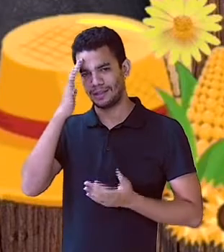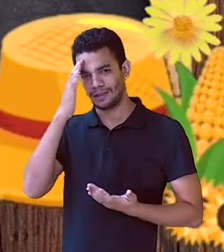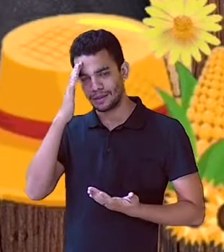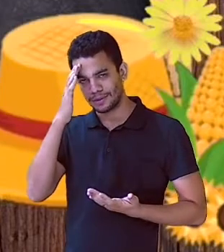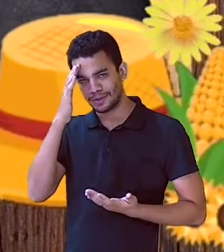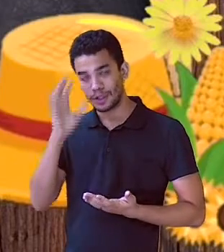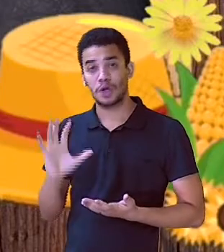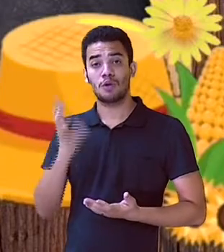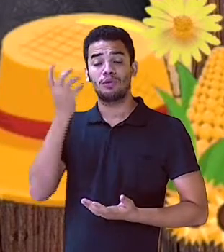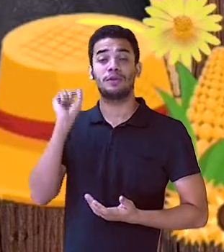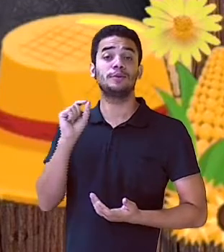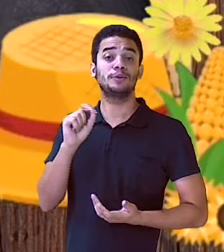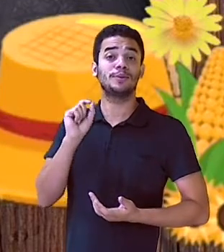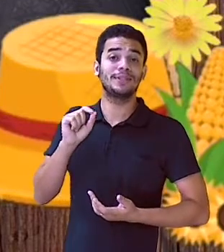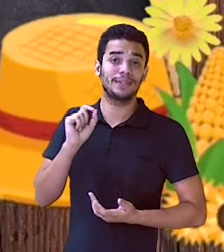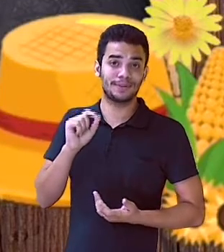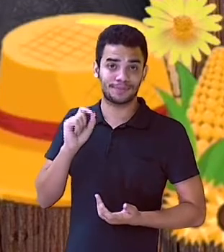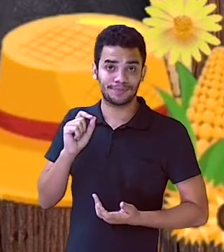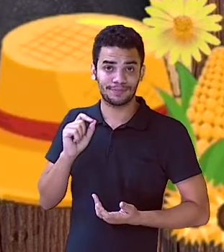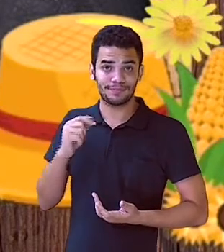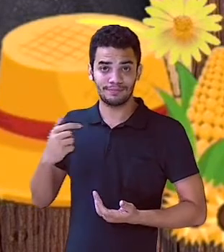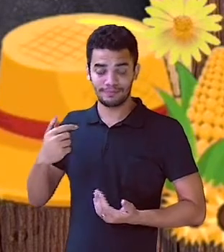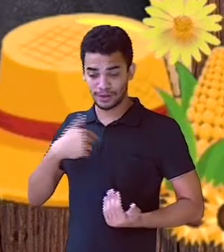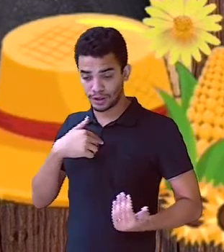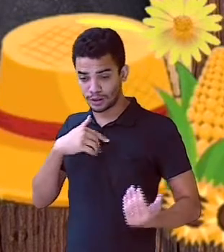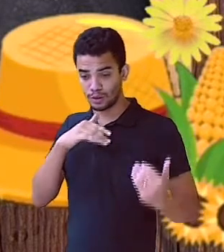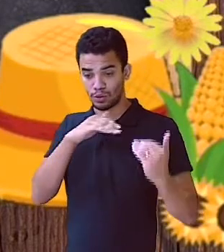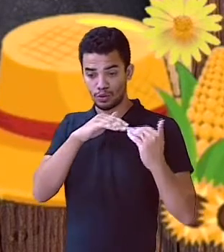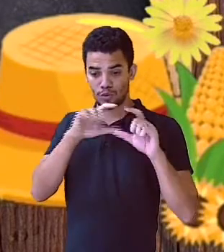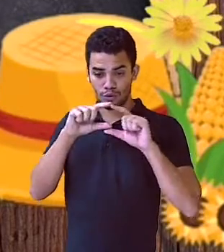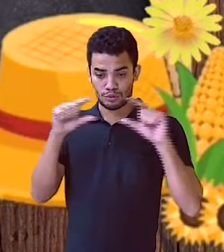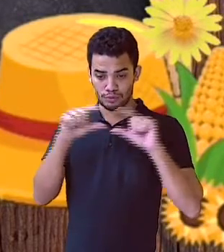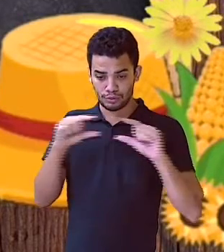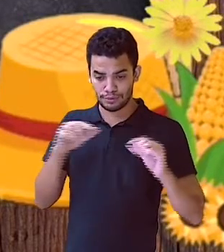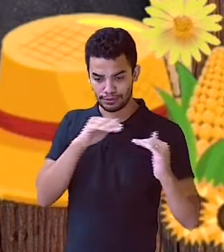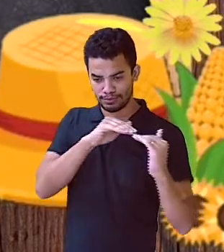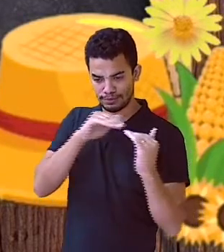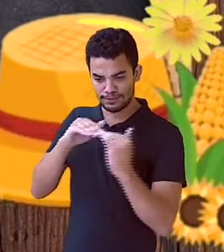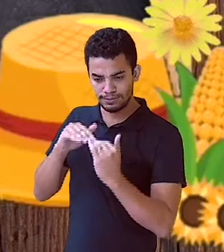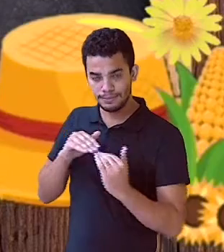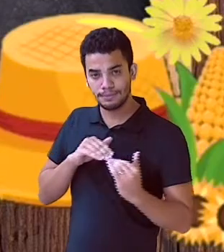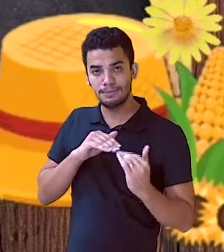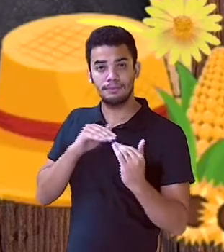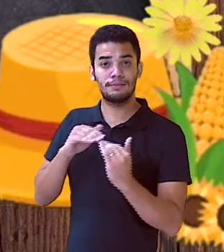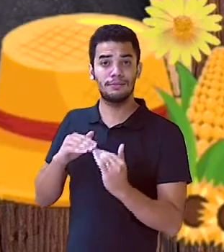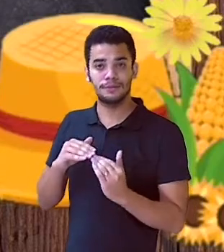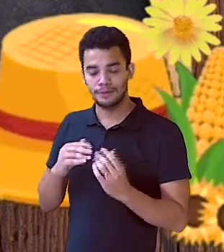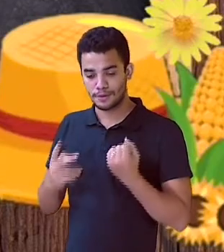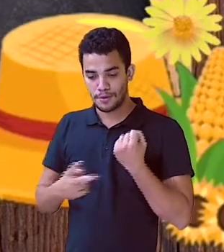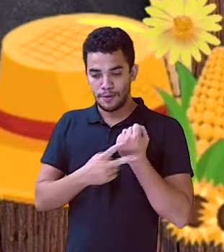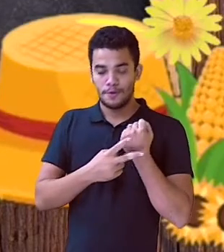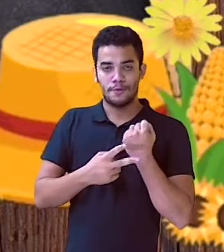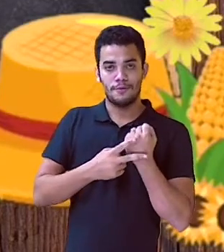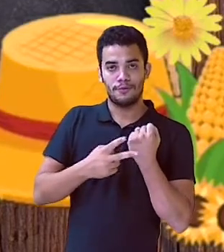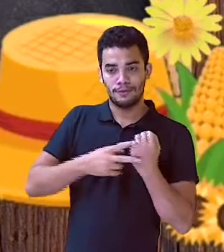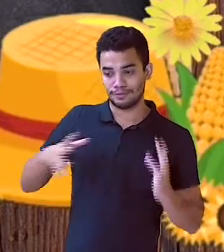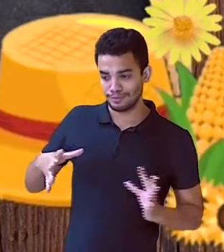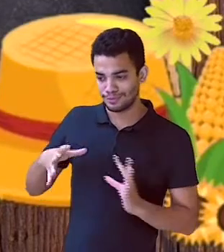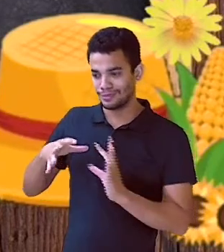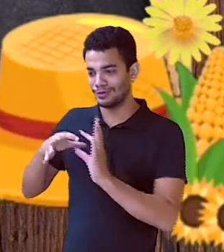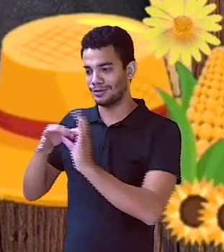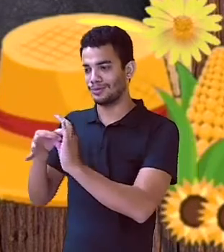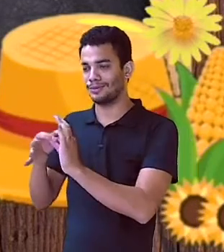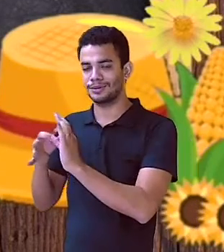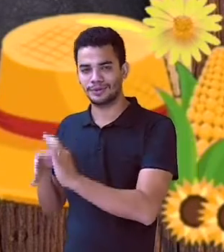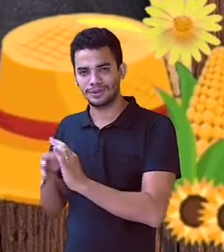percebo aí que teve uma concordância do sujeito com o verbo. Então, Lúcia correu para chegar à festa. Ela